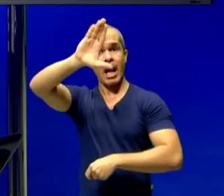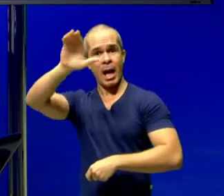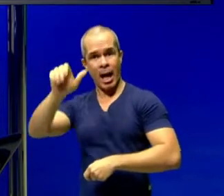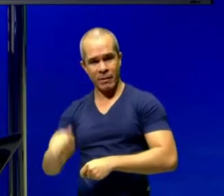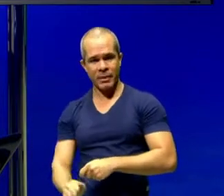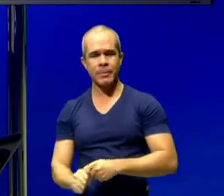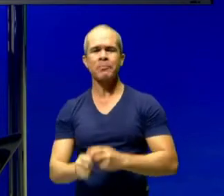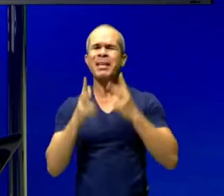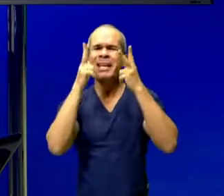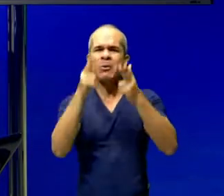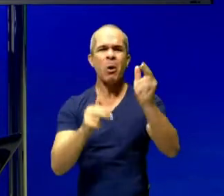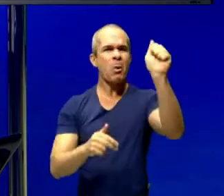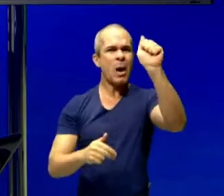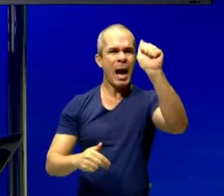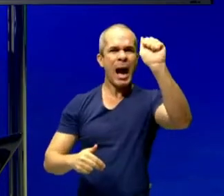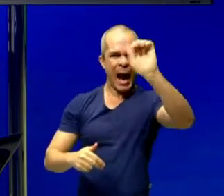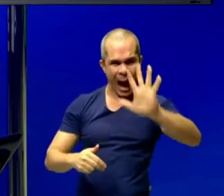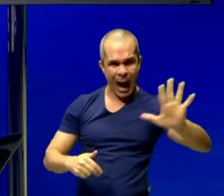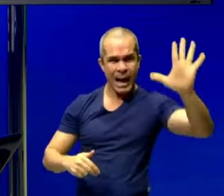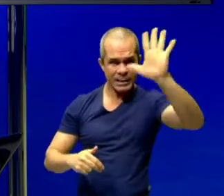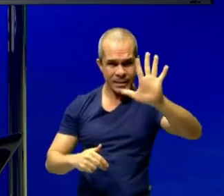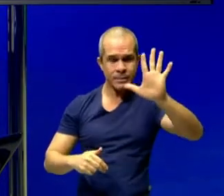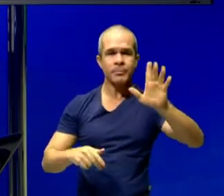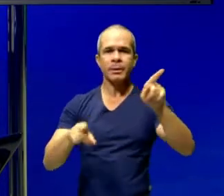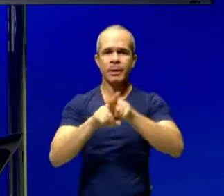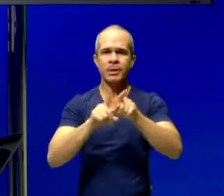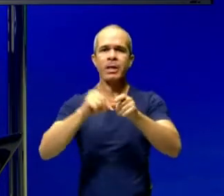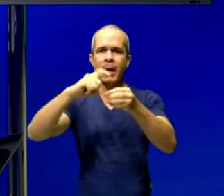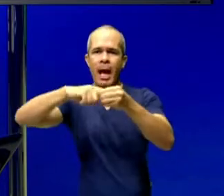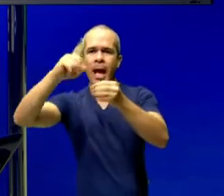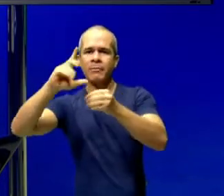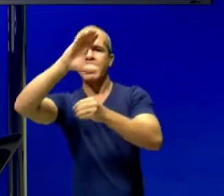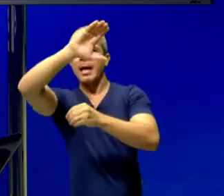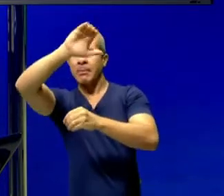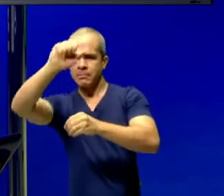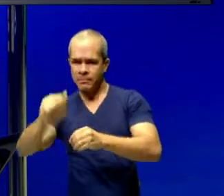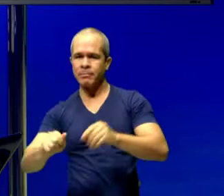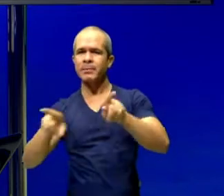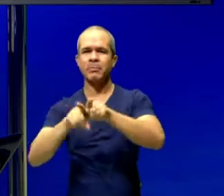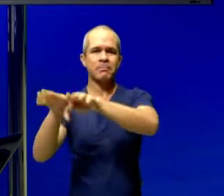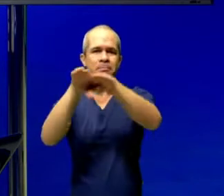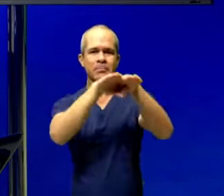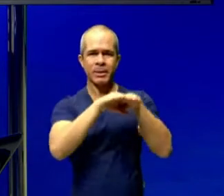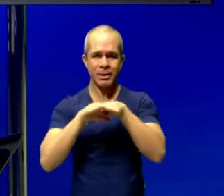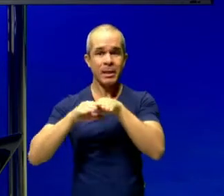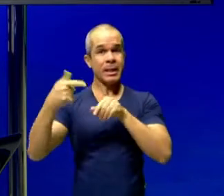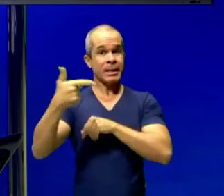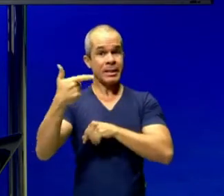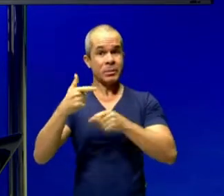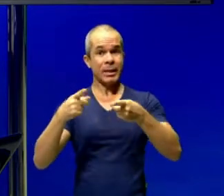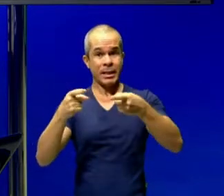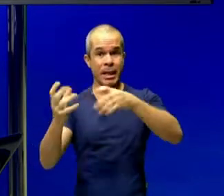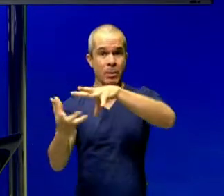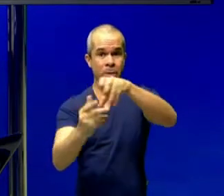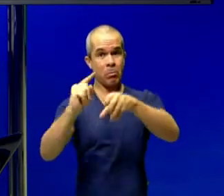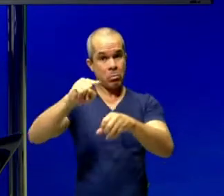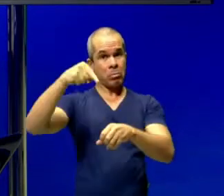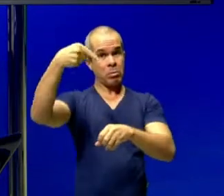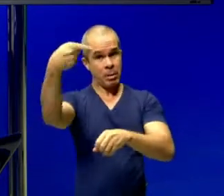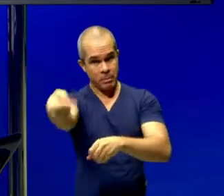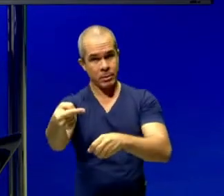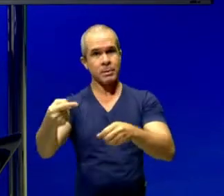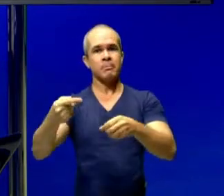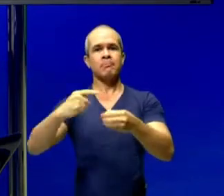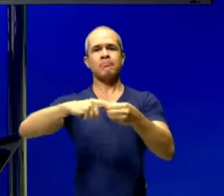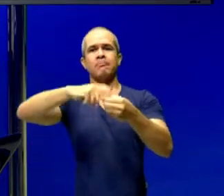esses processos decoloniais, de descolonização ocorrem pós-segunda guerra mundial, num contexto